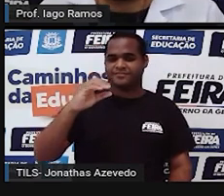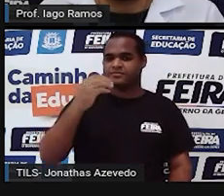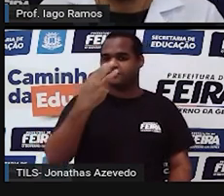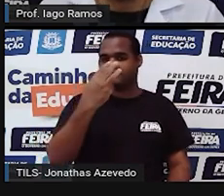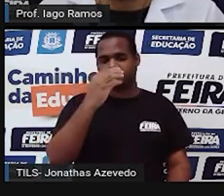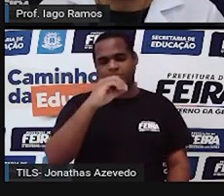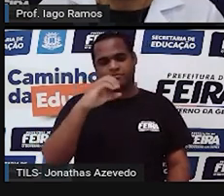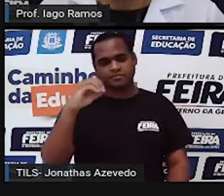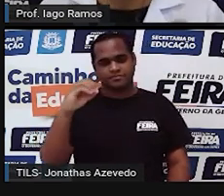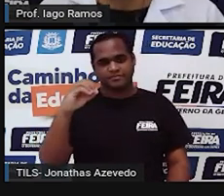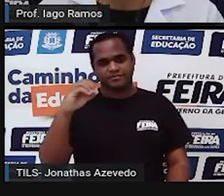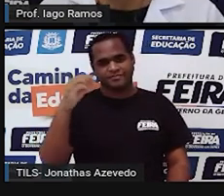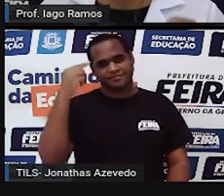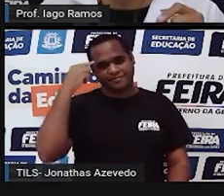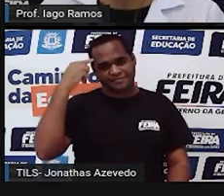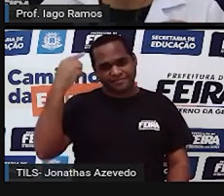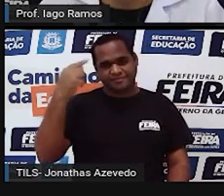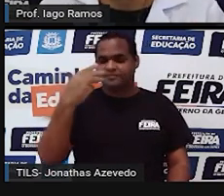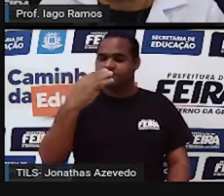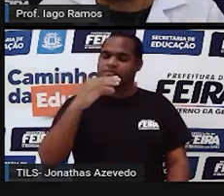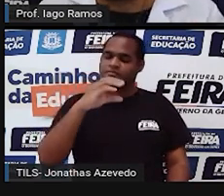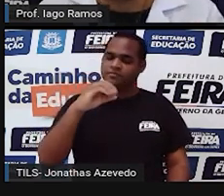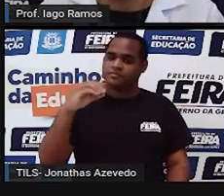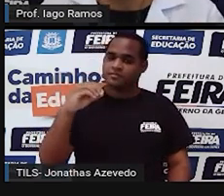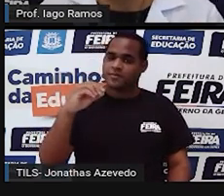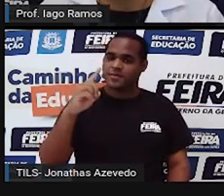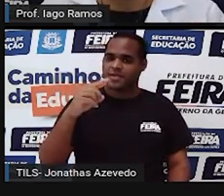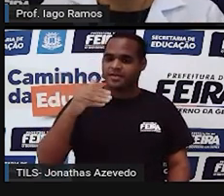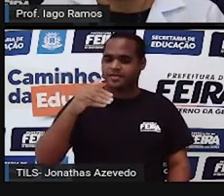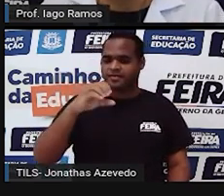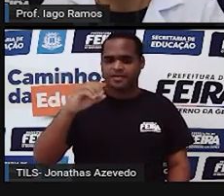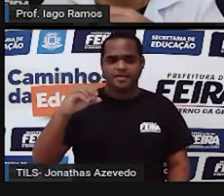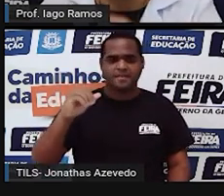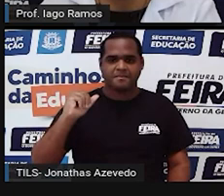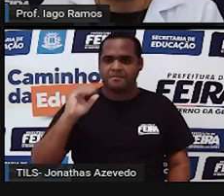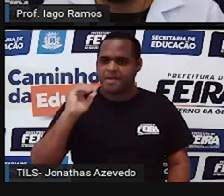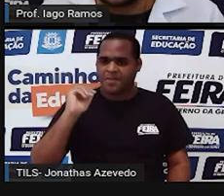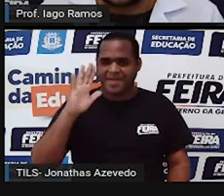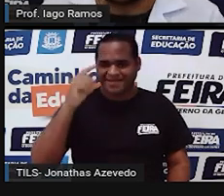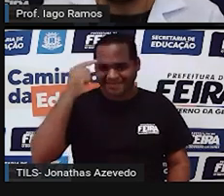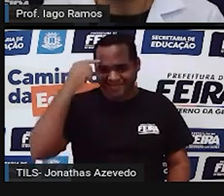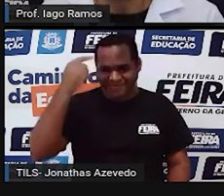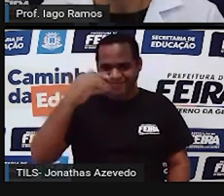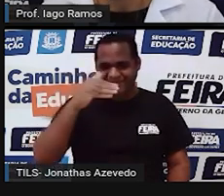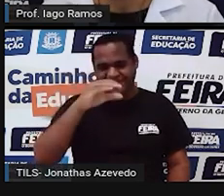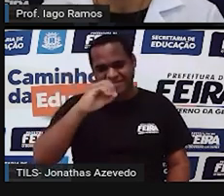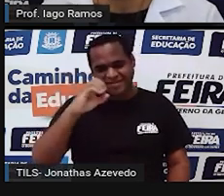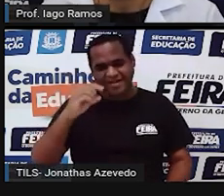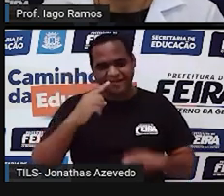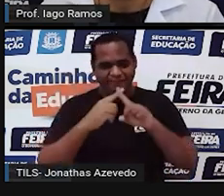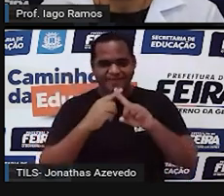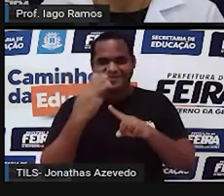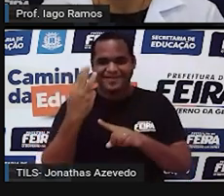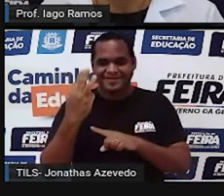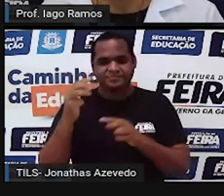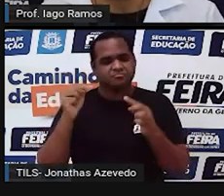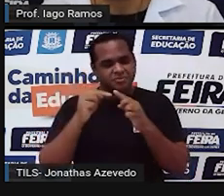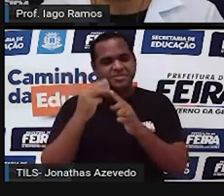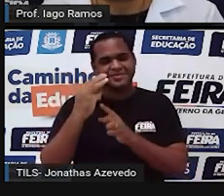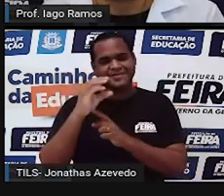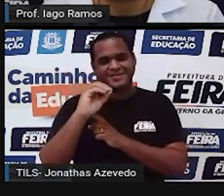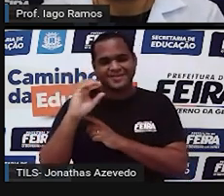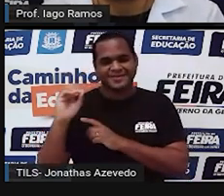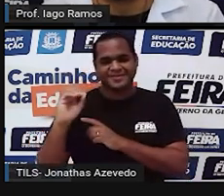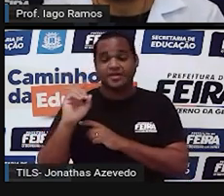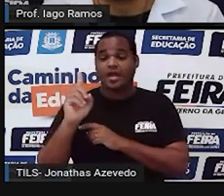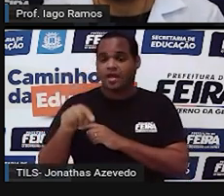aquele 3 ali é centenas tá são 3 vezes 100 né então por isso que o 3